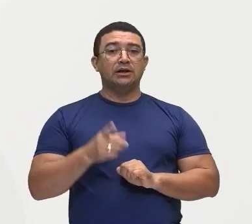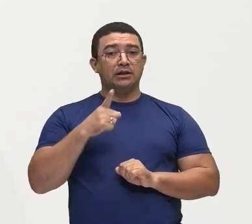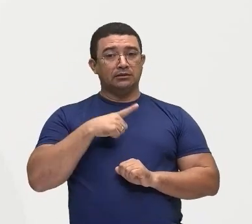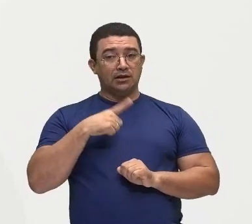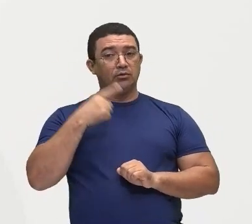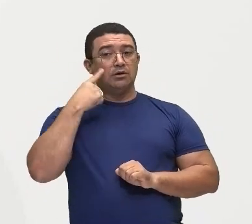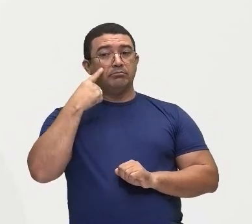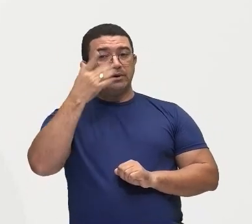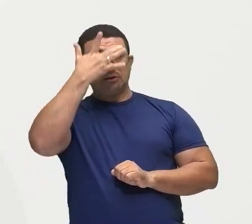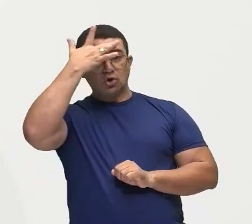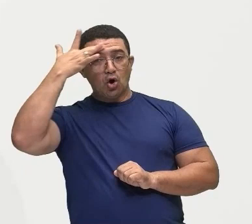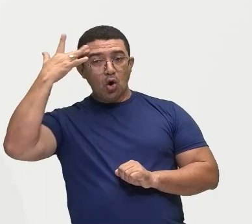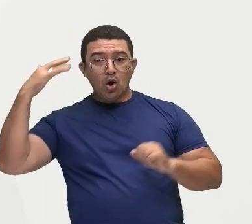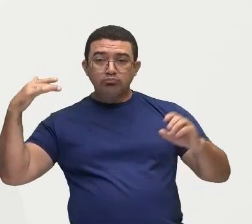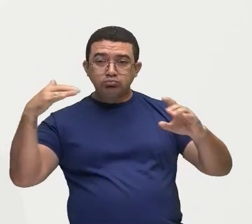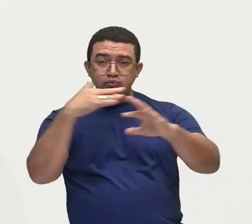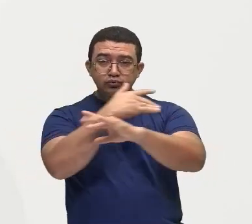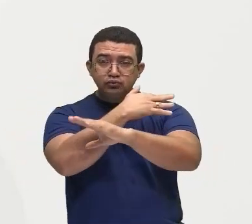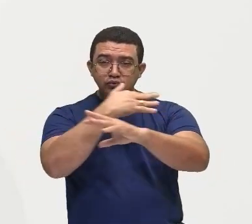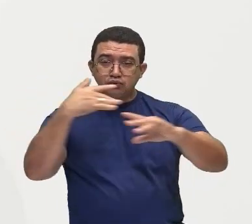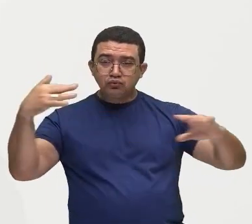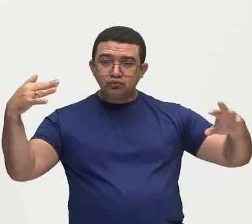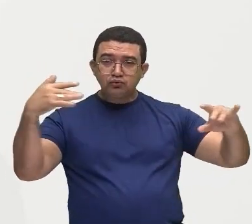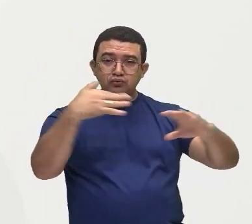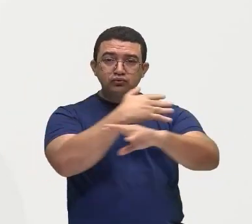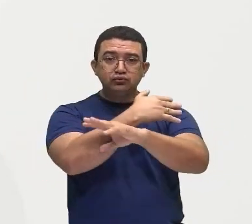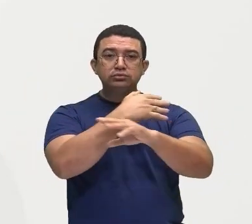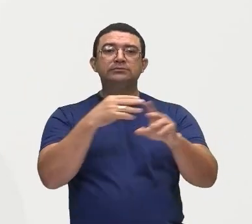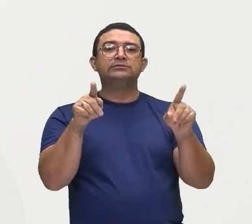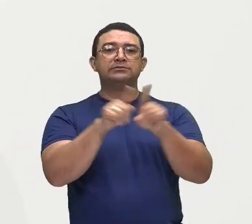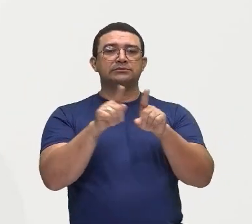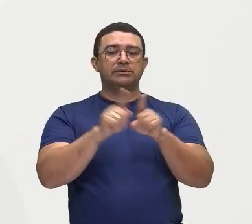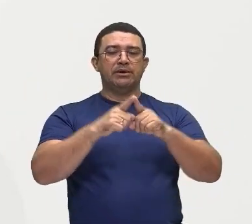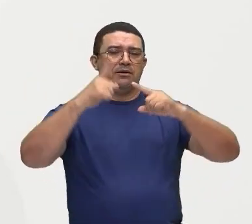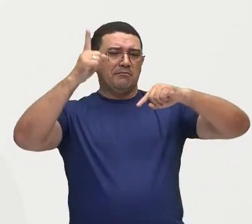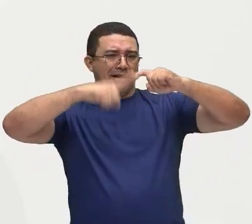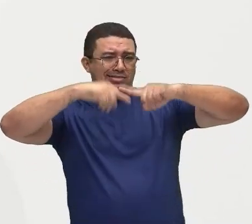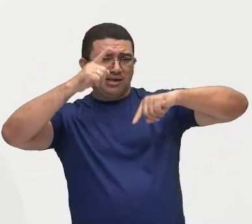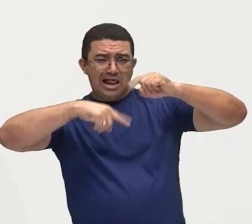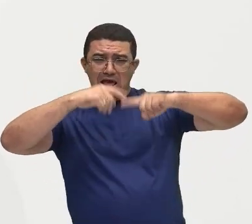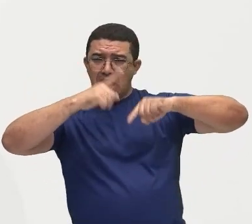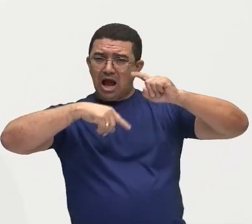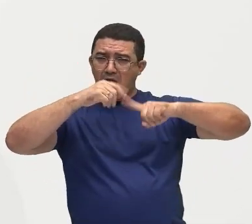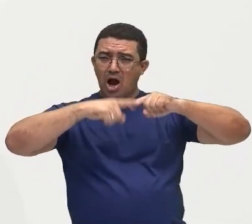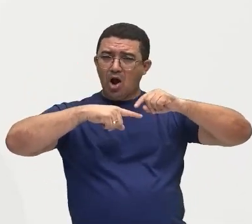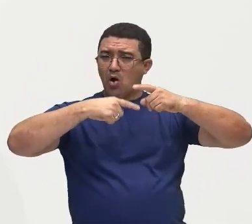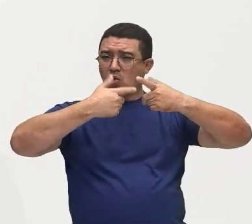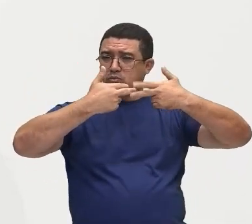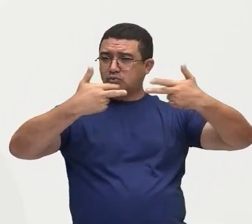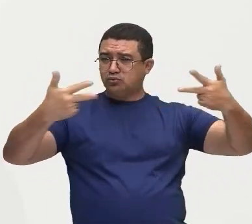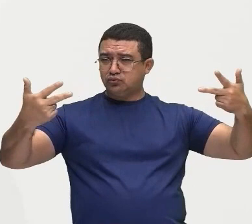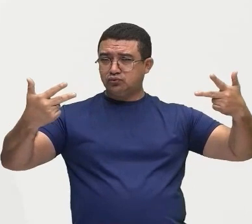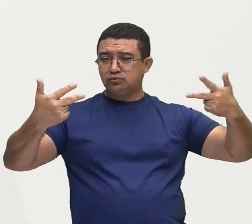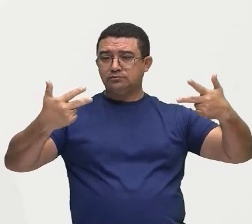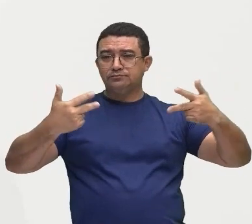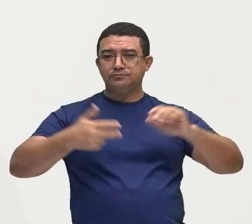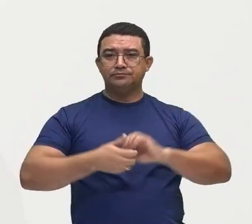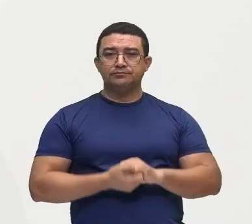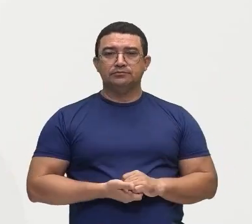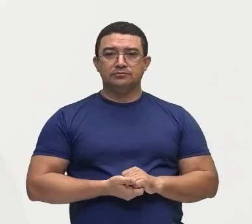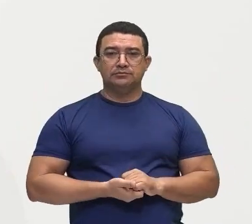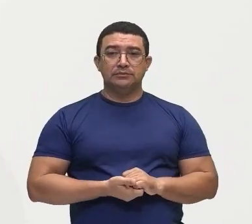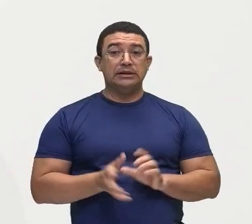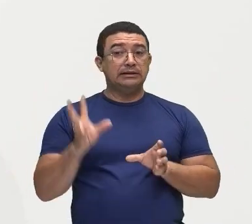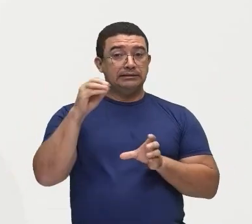pessoas, de bens materiais e imateriais, né? Dentro de todo esse fluxo que a gente vai